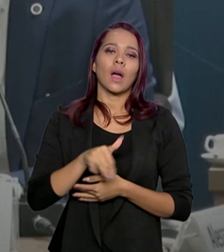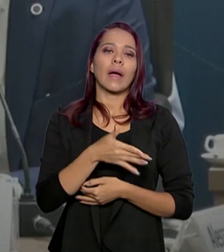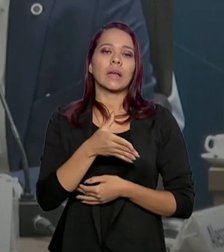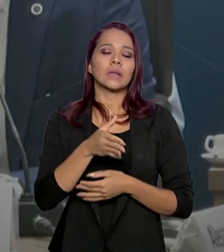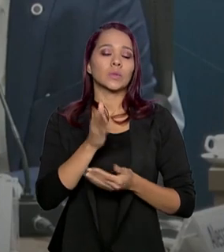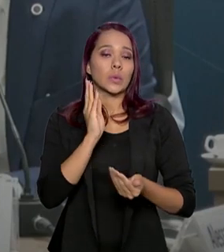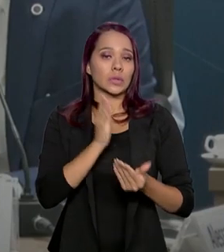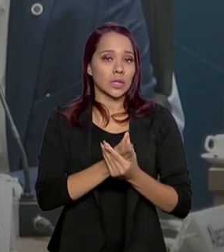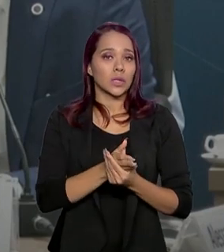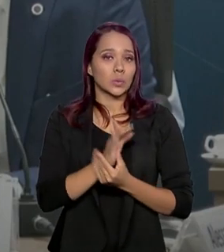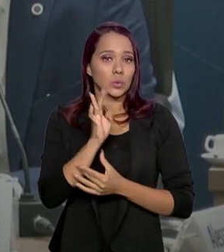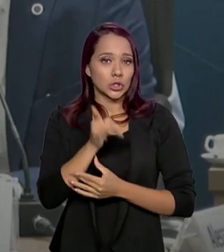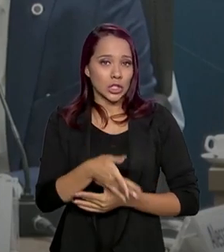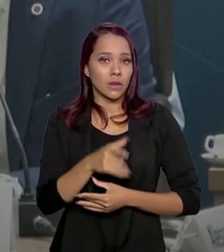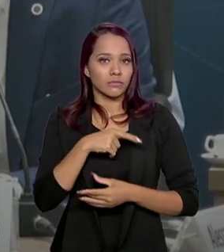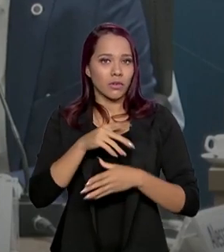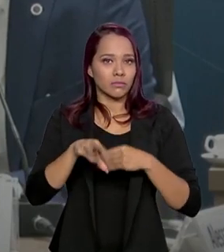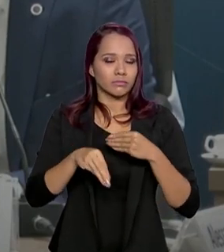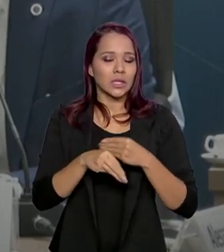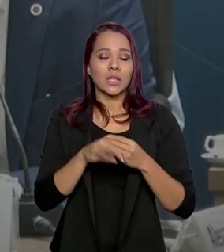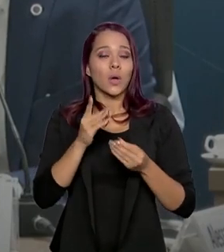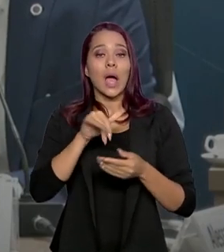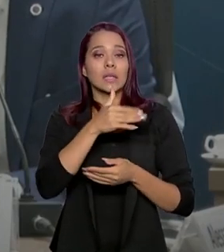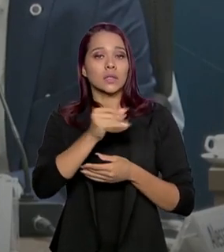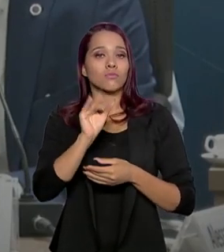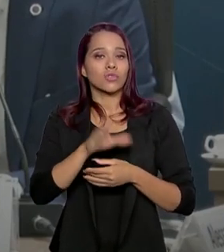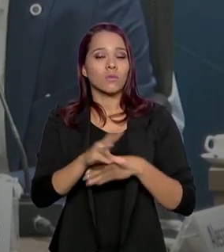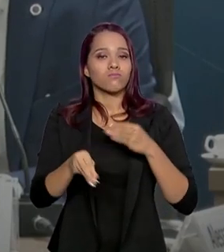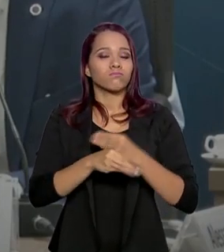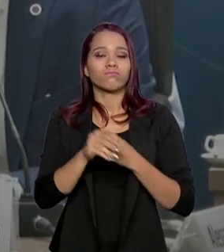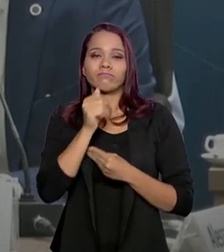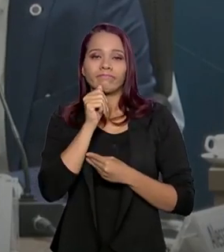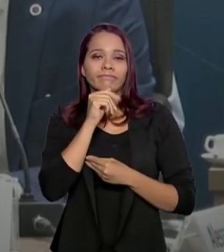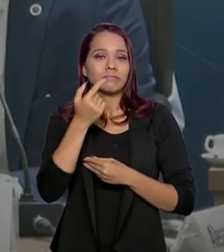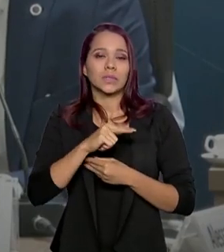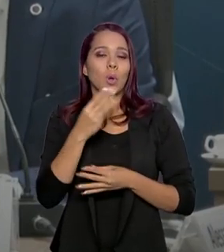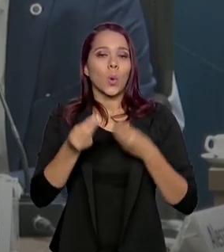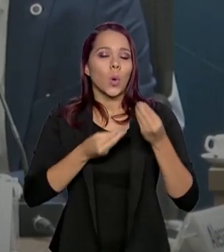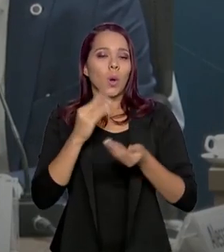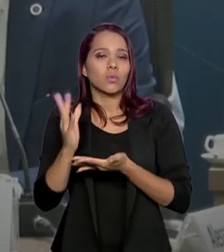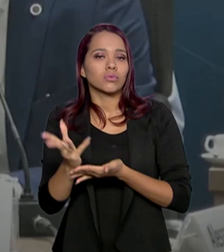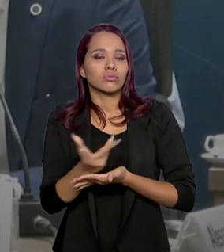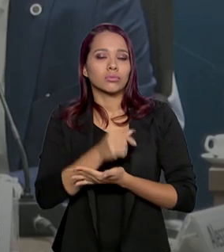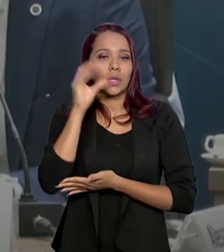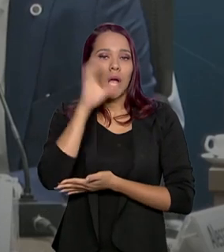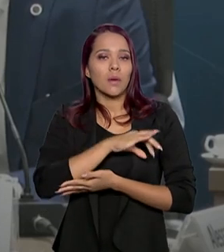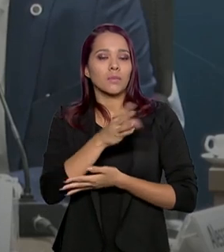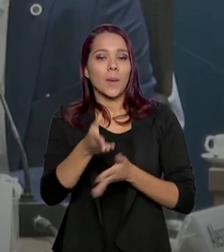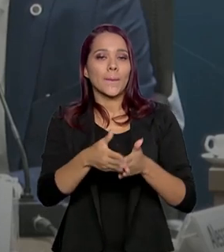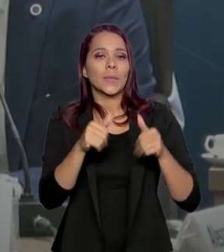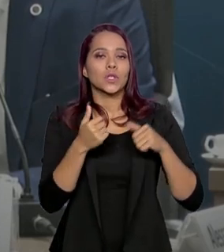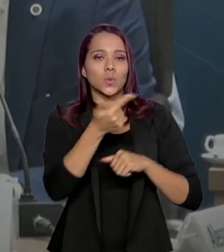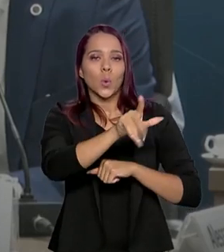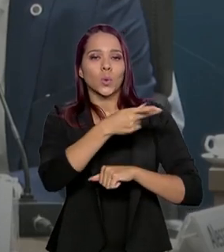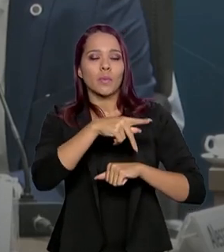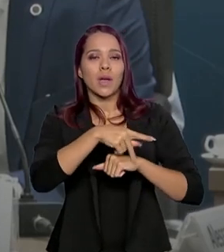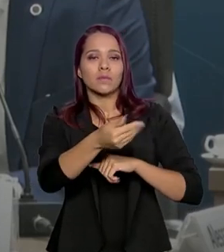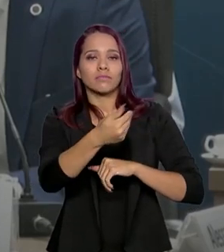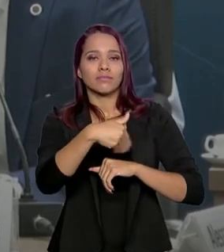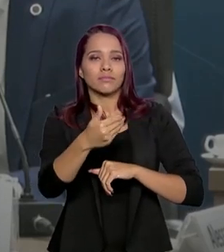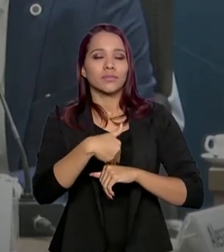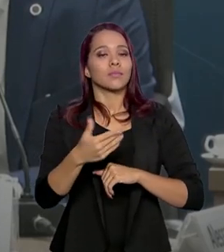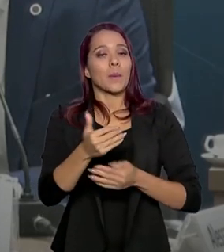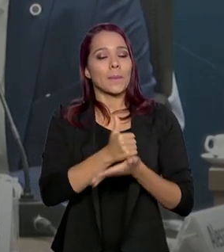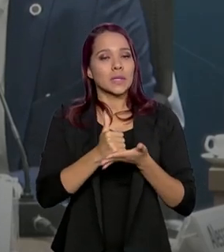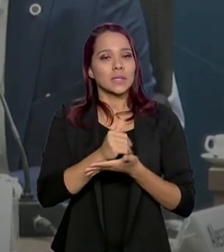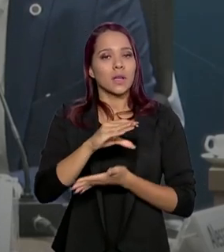já implementadas não foram suficientes para agilizar as autorizações para importações de produtos derivados de canábis